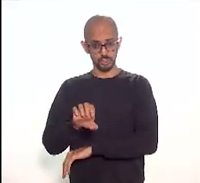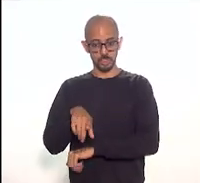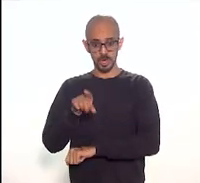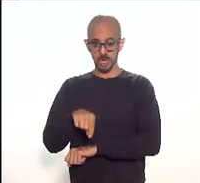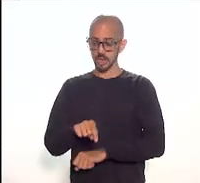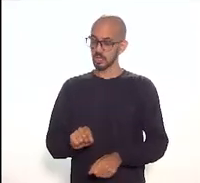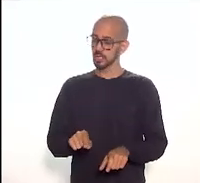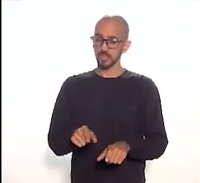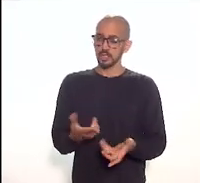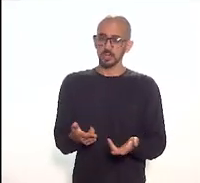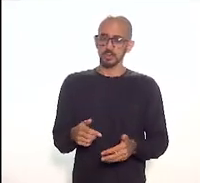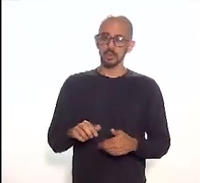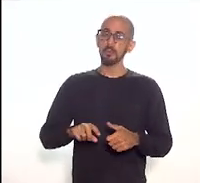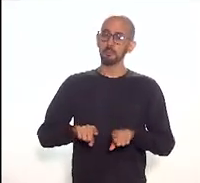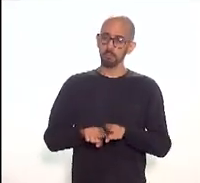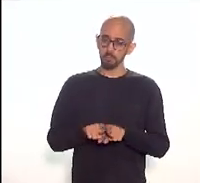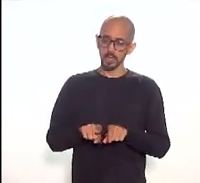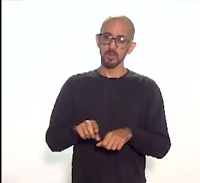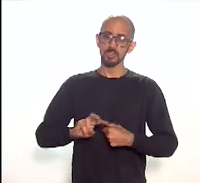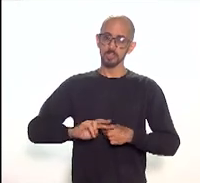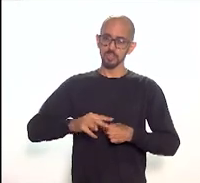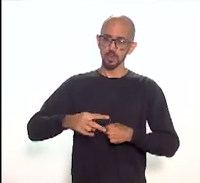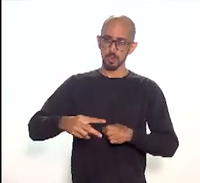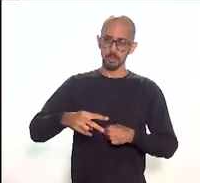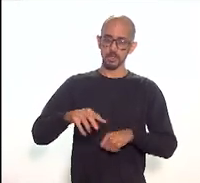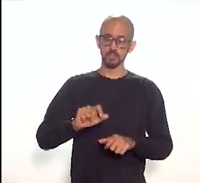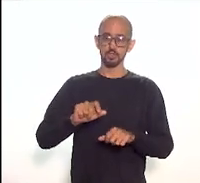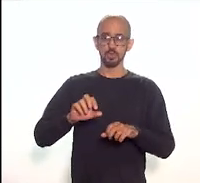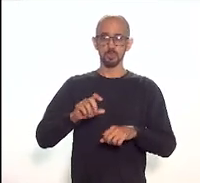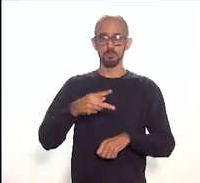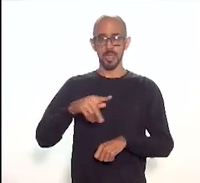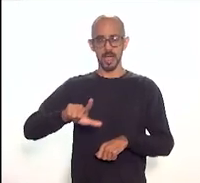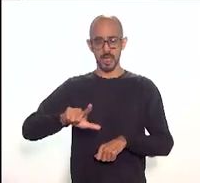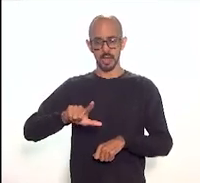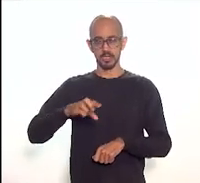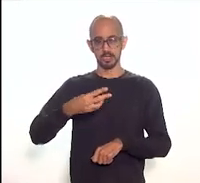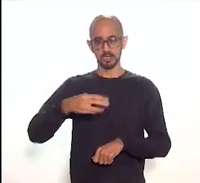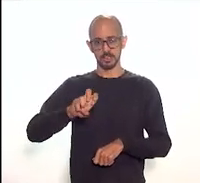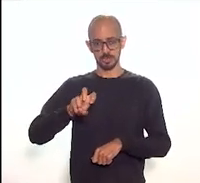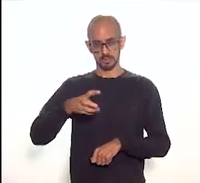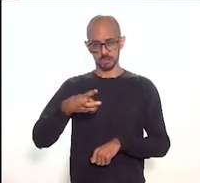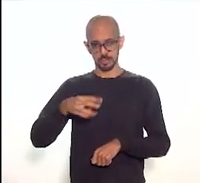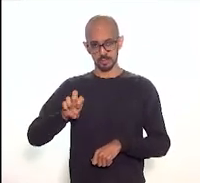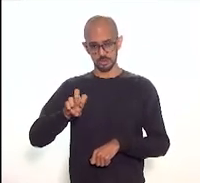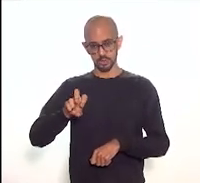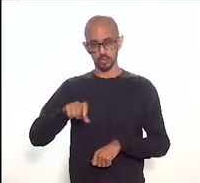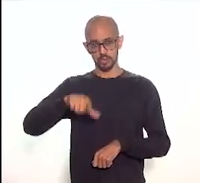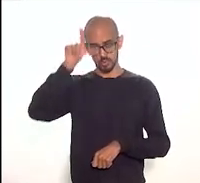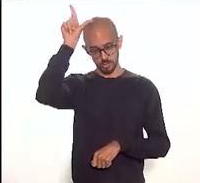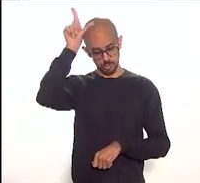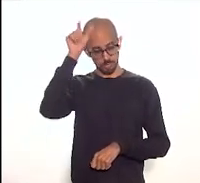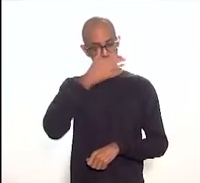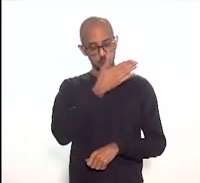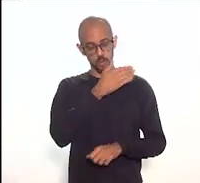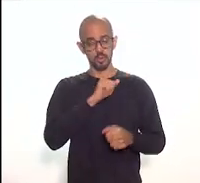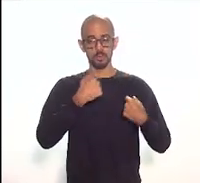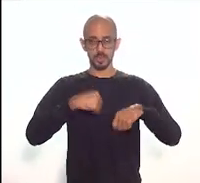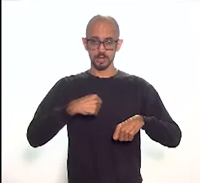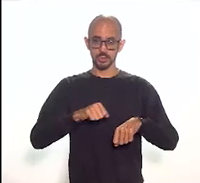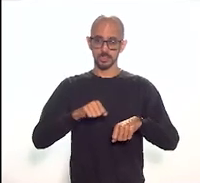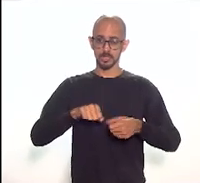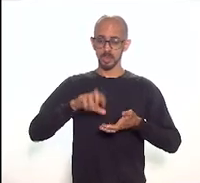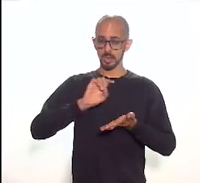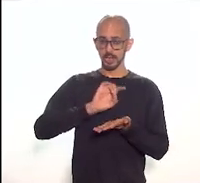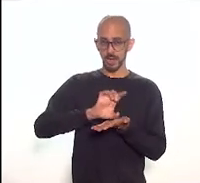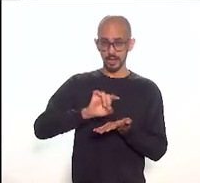do projeto que o deputado Luiz Paulo apresentou. então é preciso que os gastos de cada